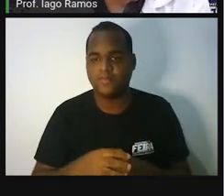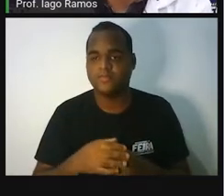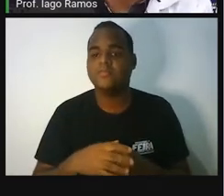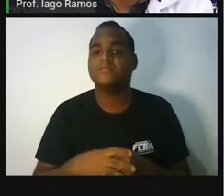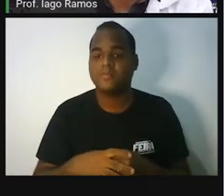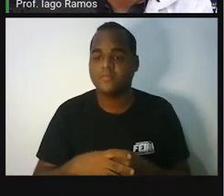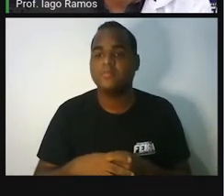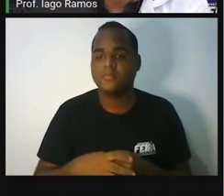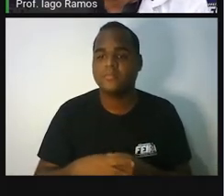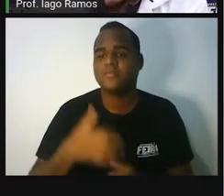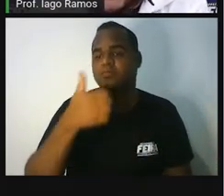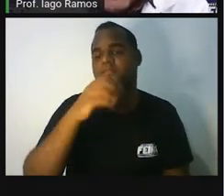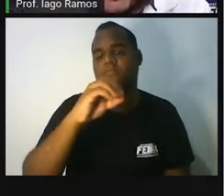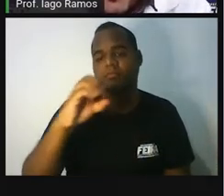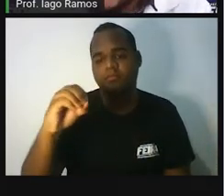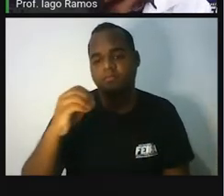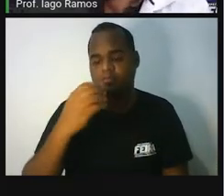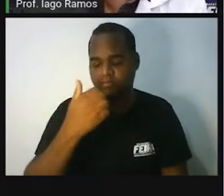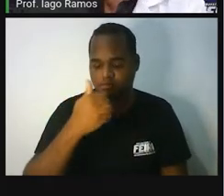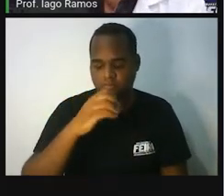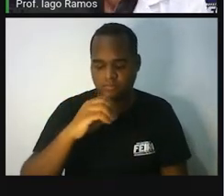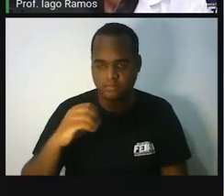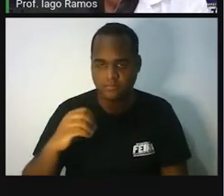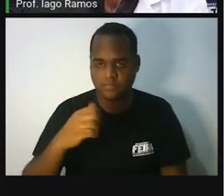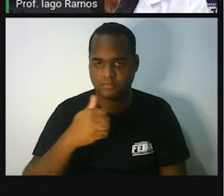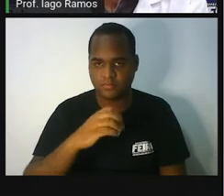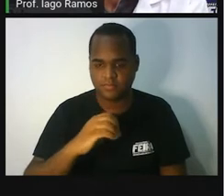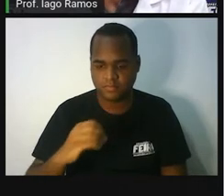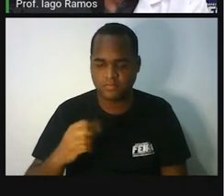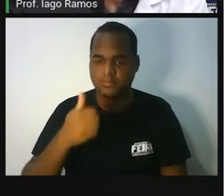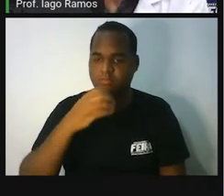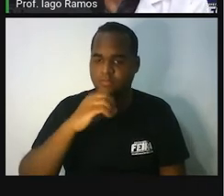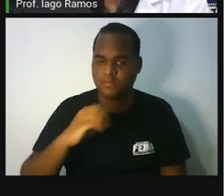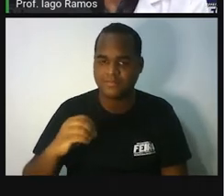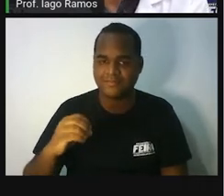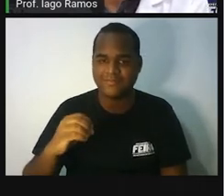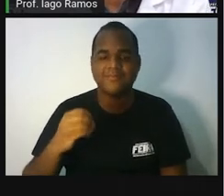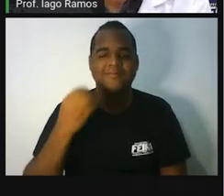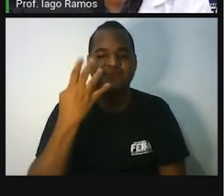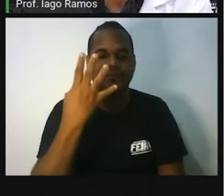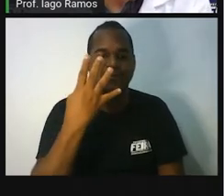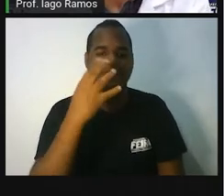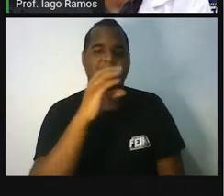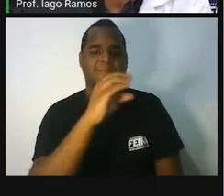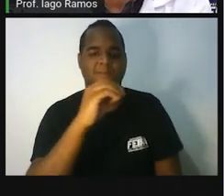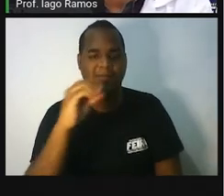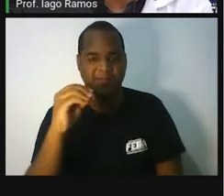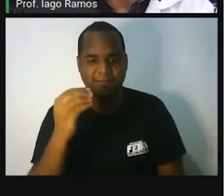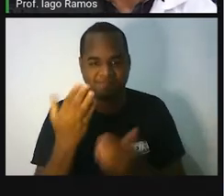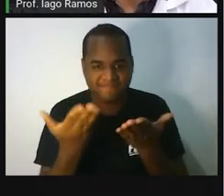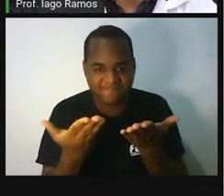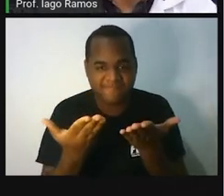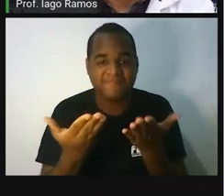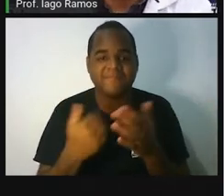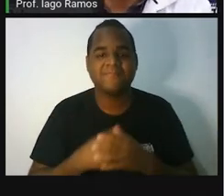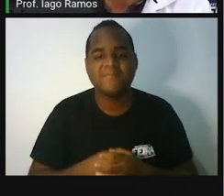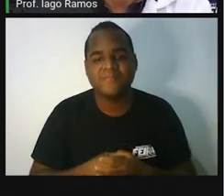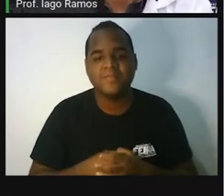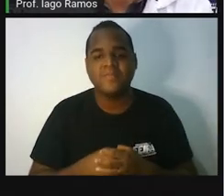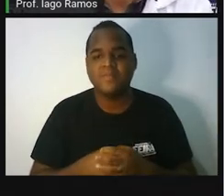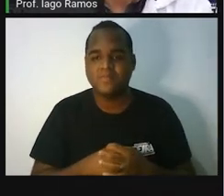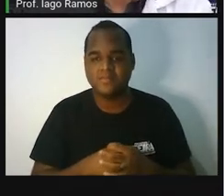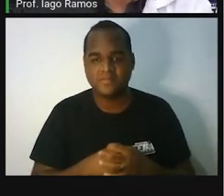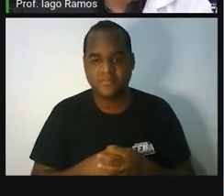Quanto é que dá 40 números 100? Ó. Matemática. E aí, 40 números